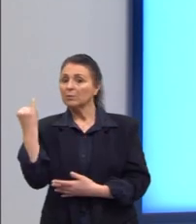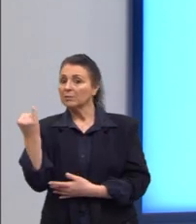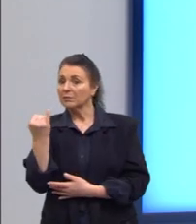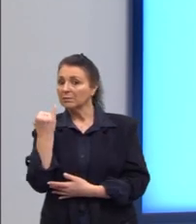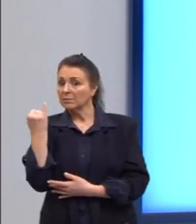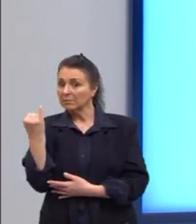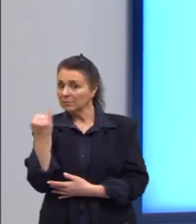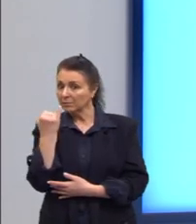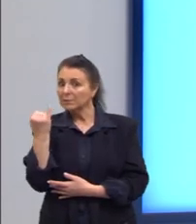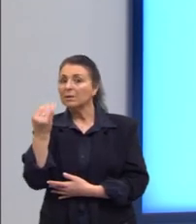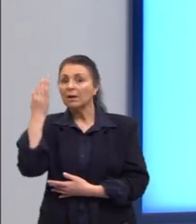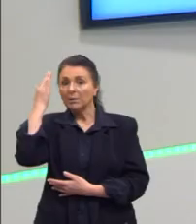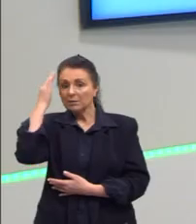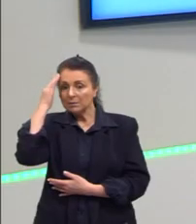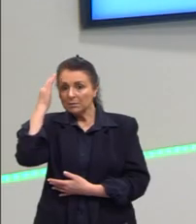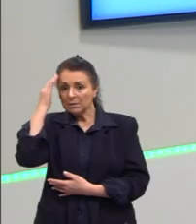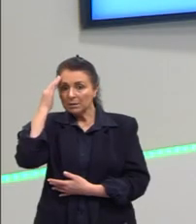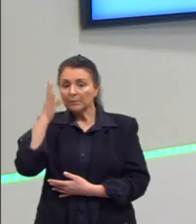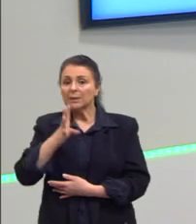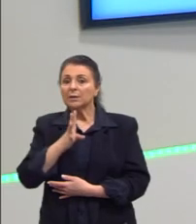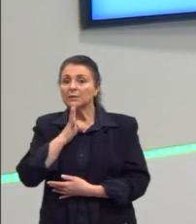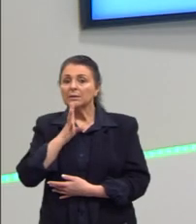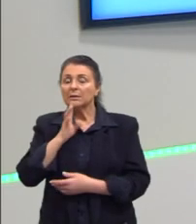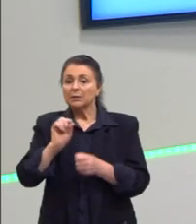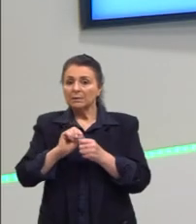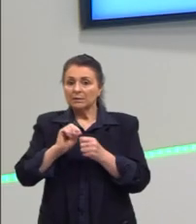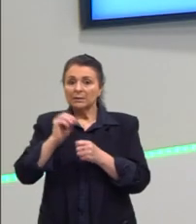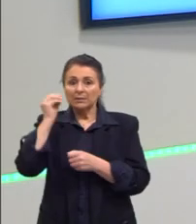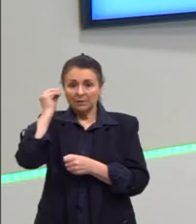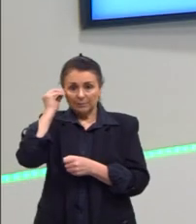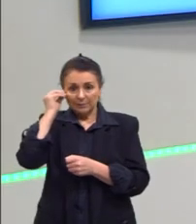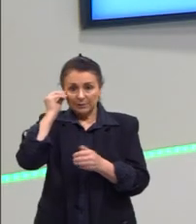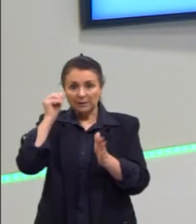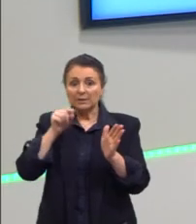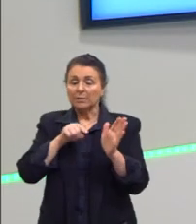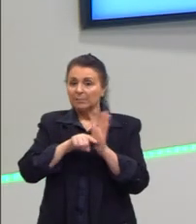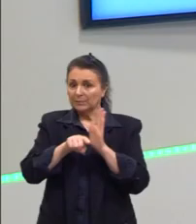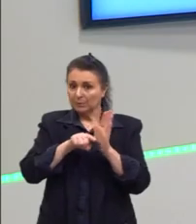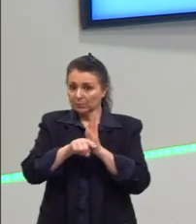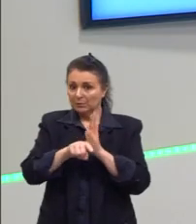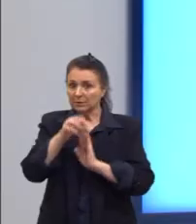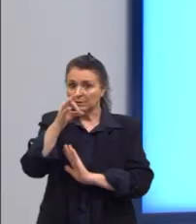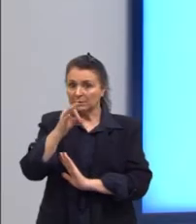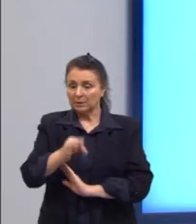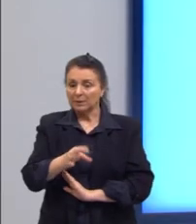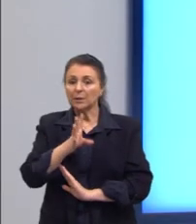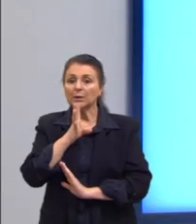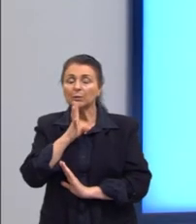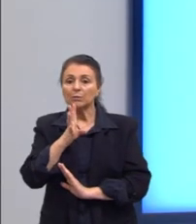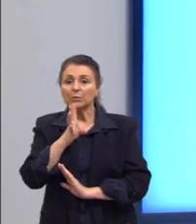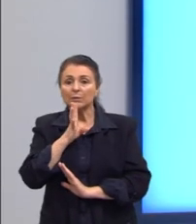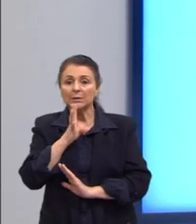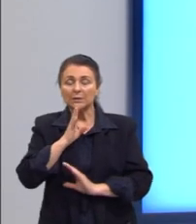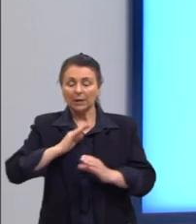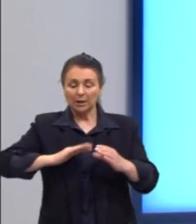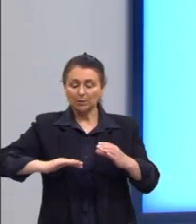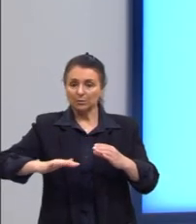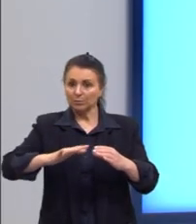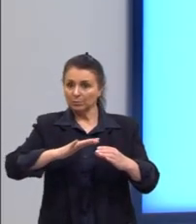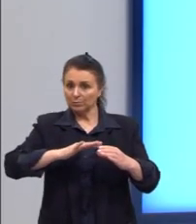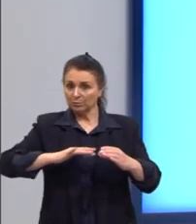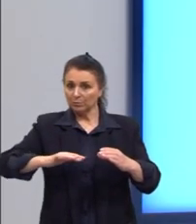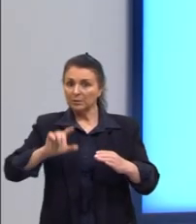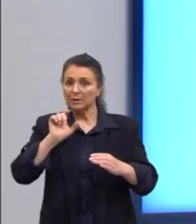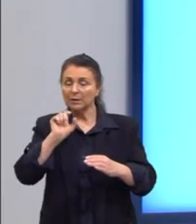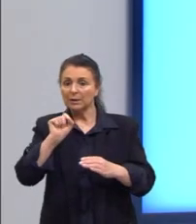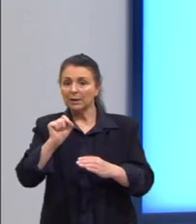levar em consideração de conhecimento para realizar essa questão? Conhecer essas três soluções, saber quem